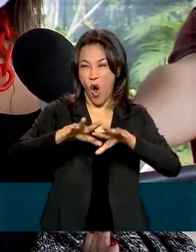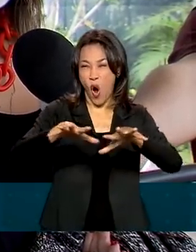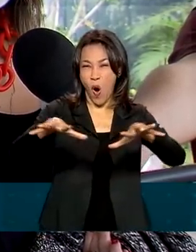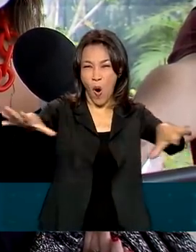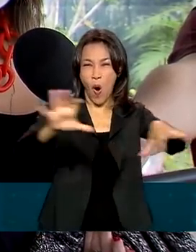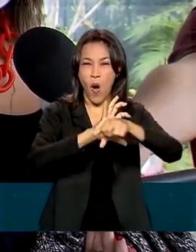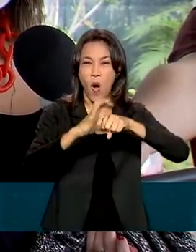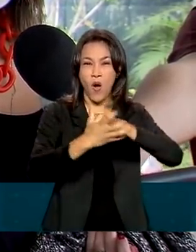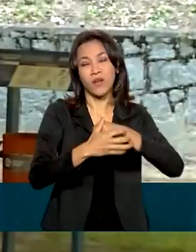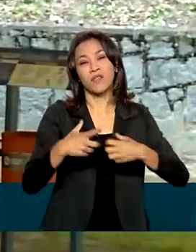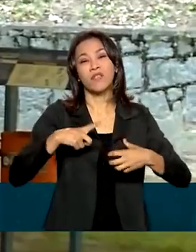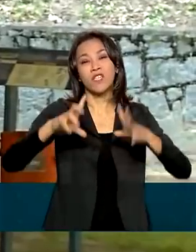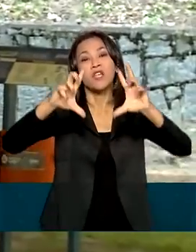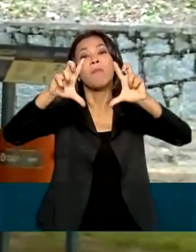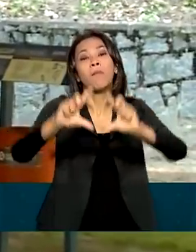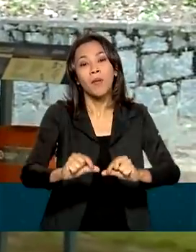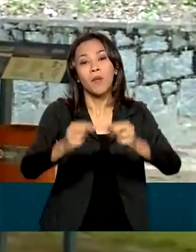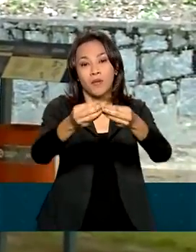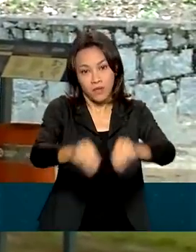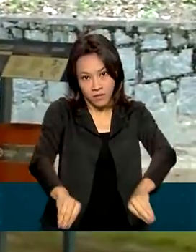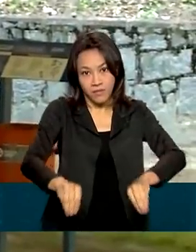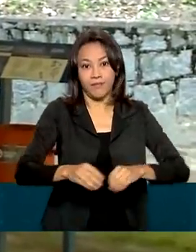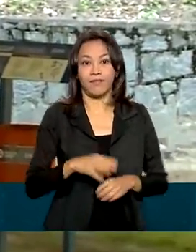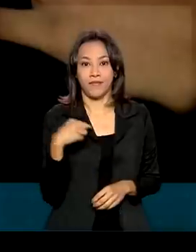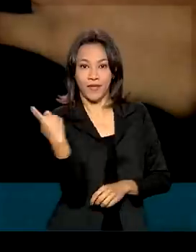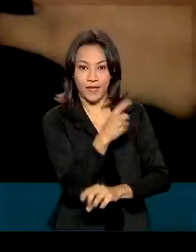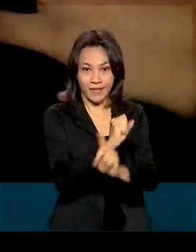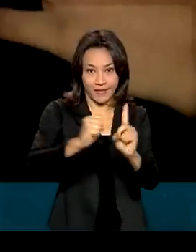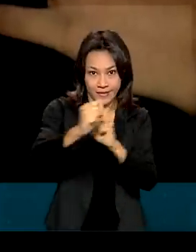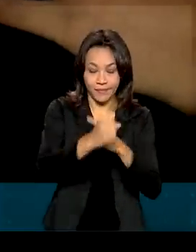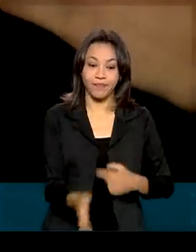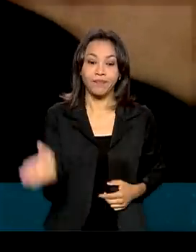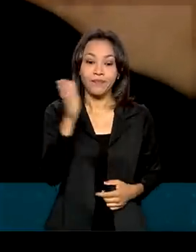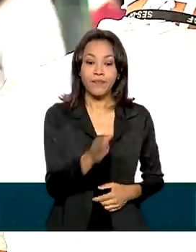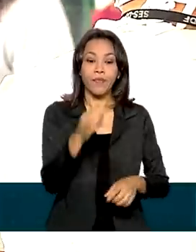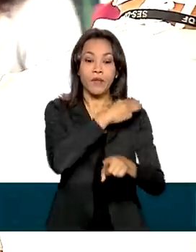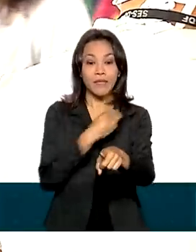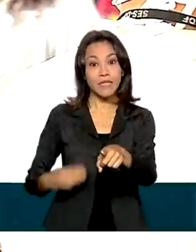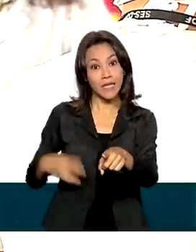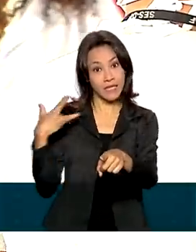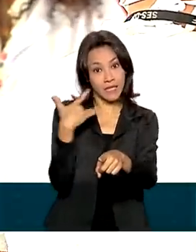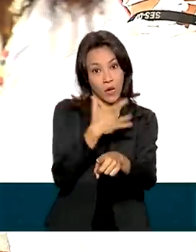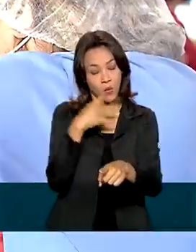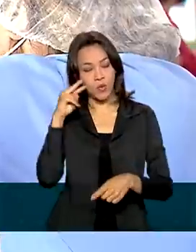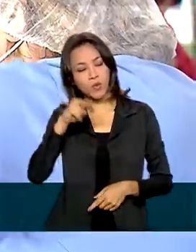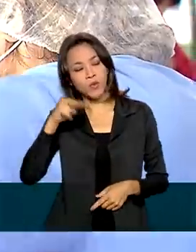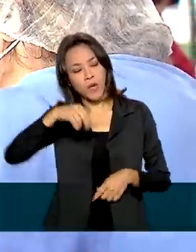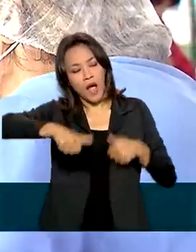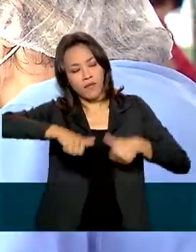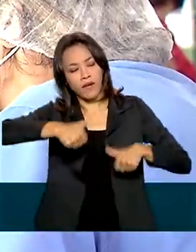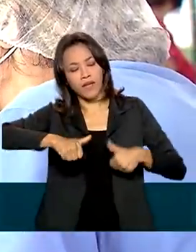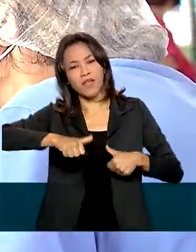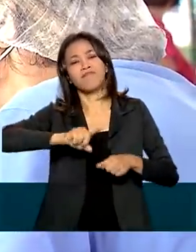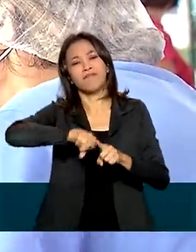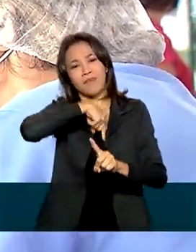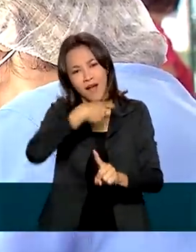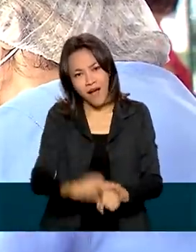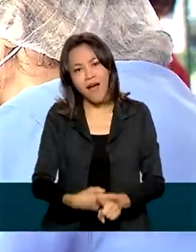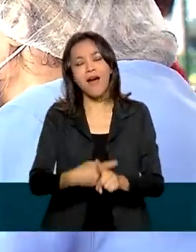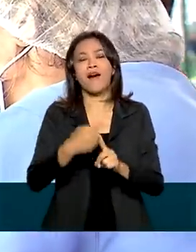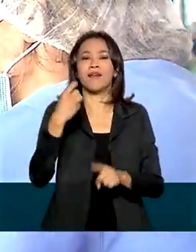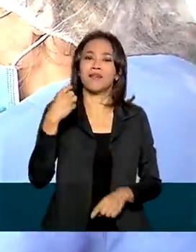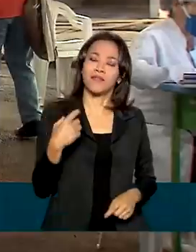para a nossa sociedade. Além disso, o Ministério da Saúde avalia a necessidade de mais uma aplicação do imunizante em